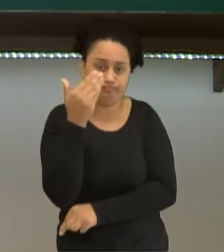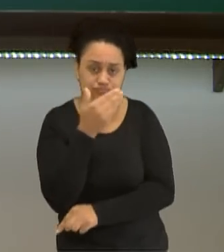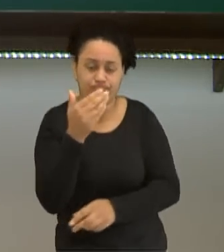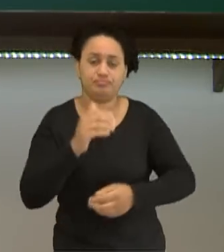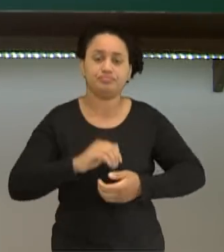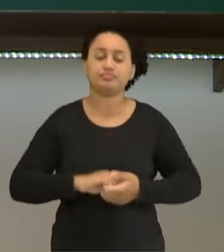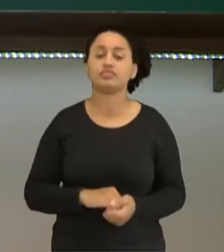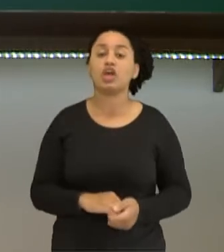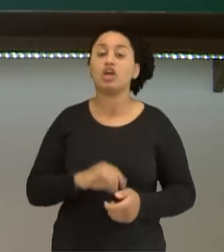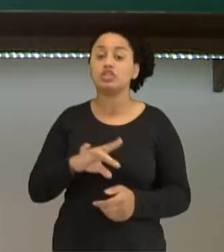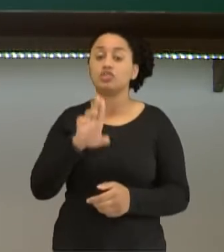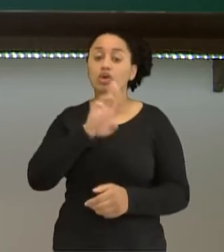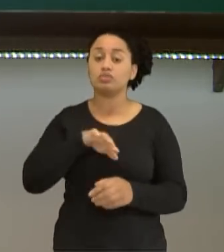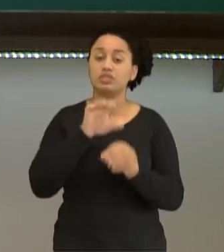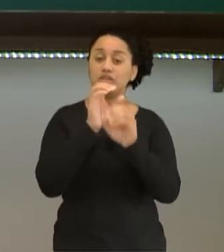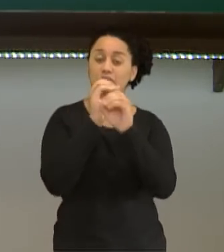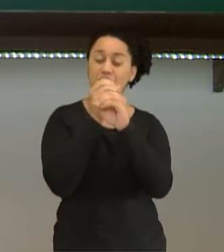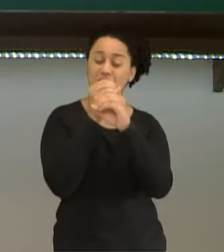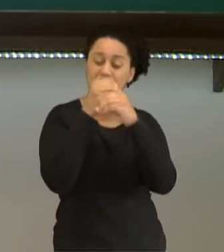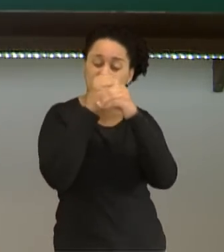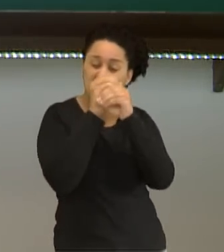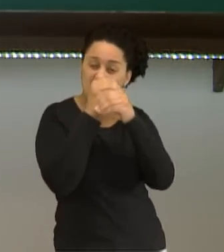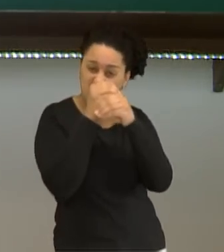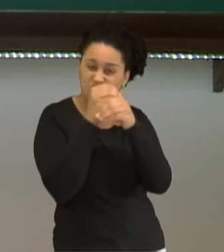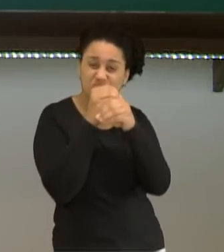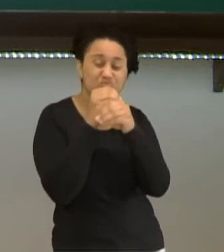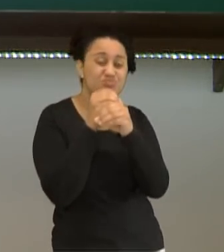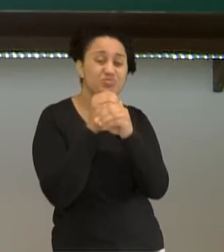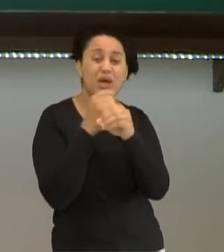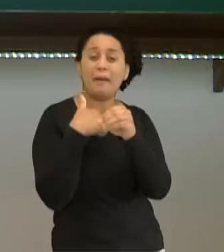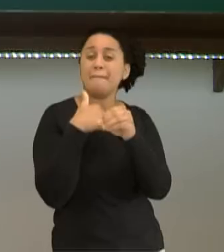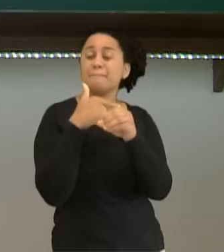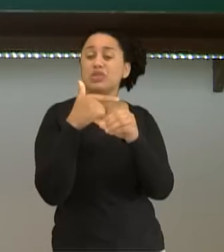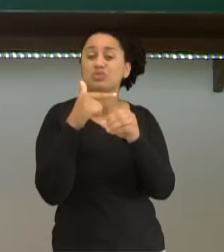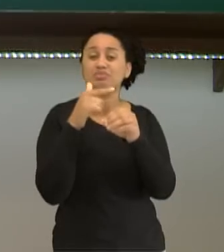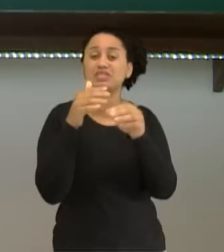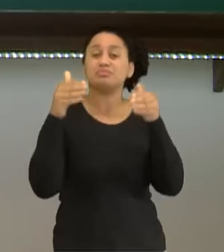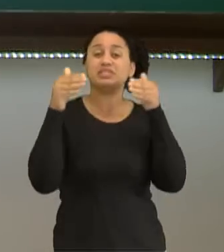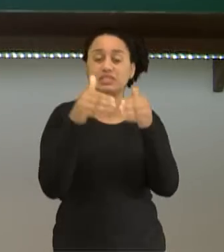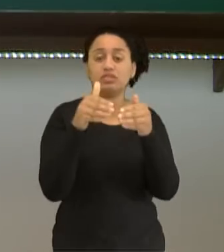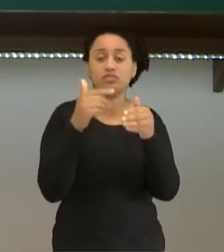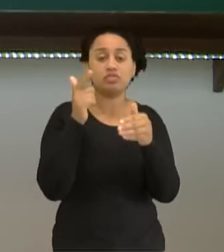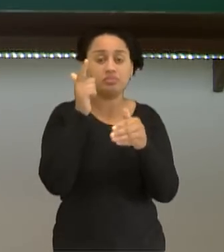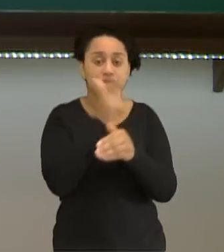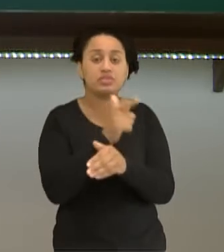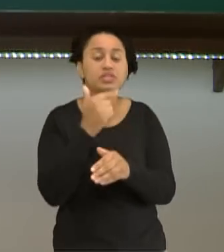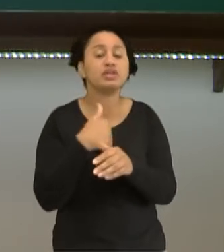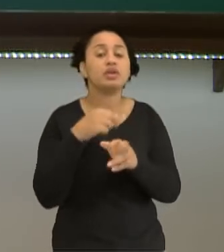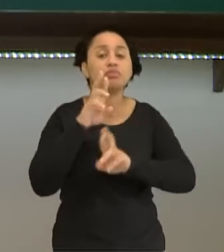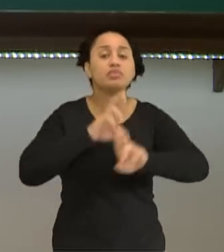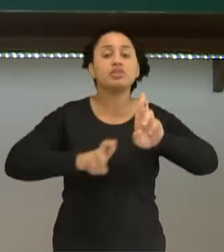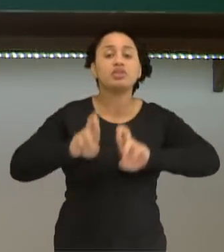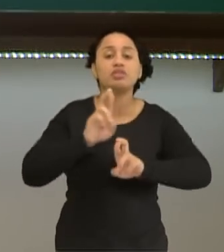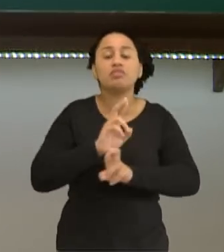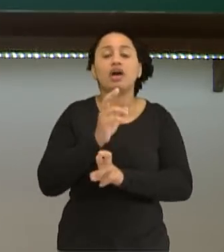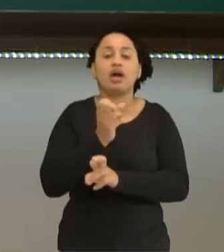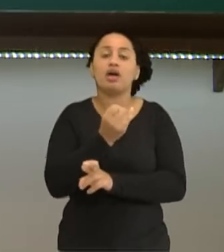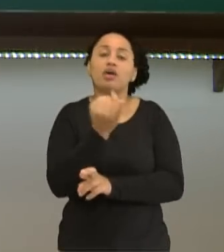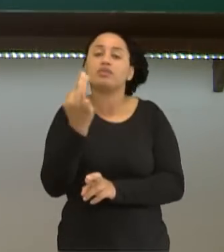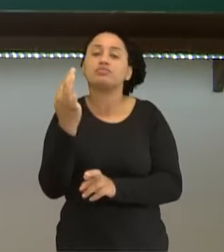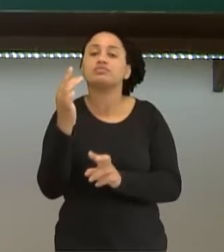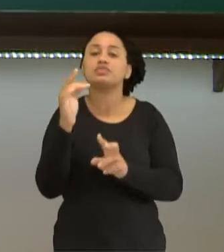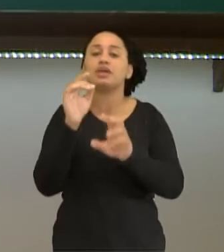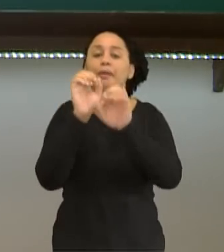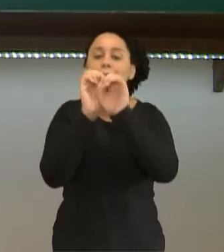Apenas com microscópios muito sofisticados, aparelhos muito sofisticados, a gente consegue observar a emissão de